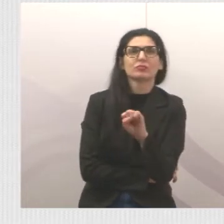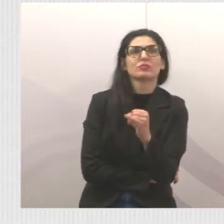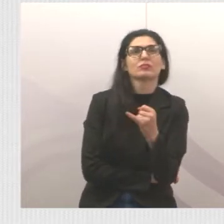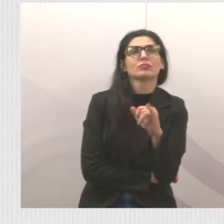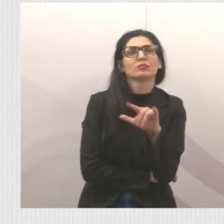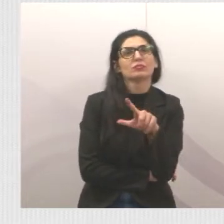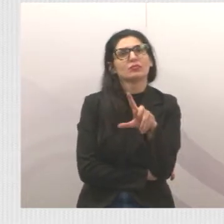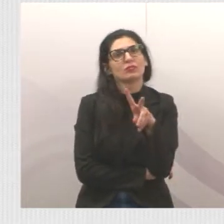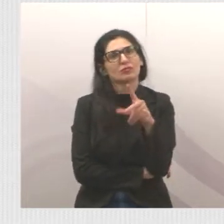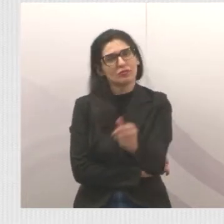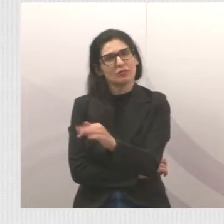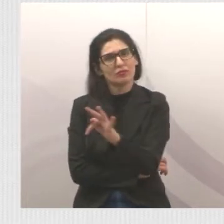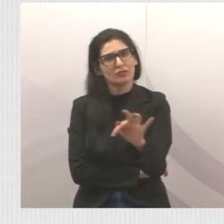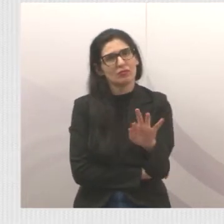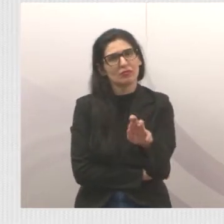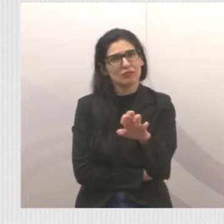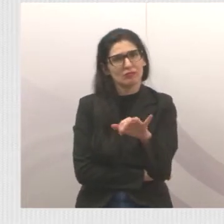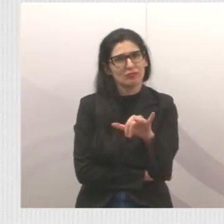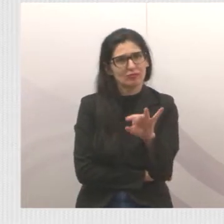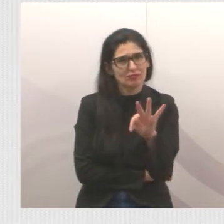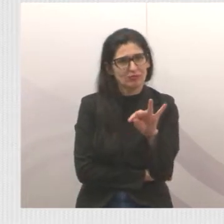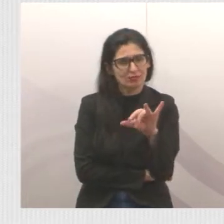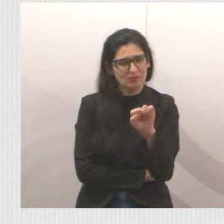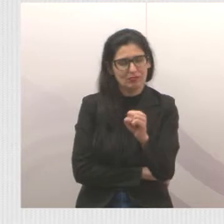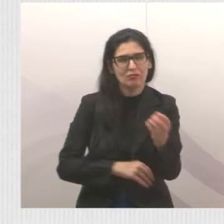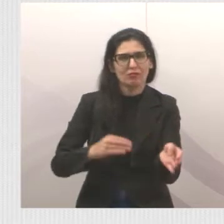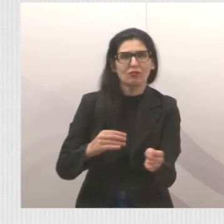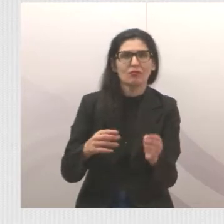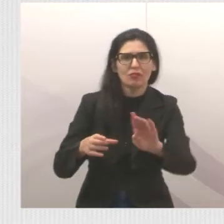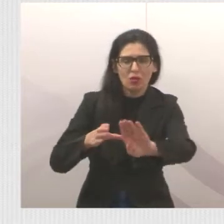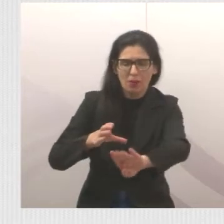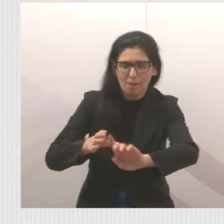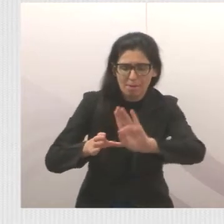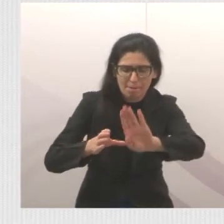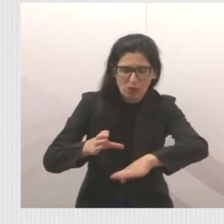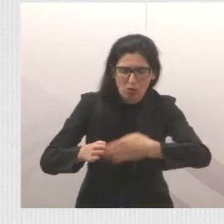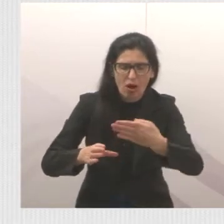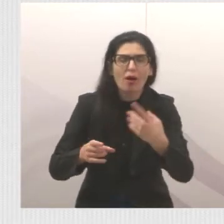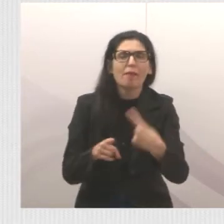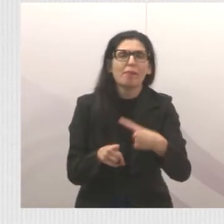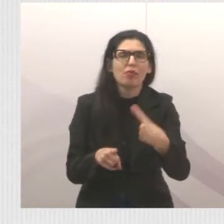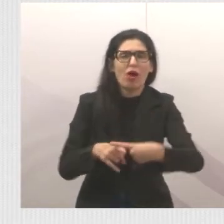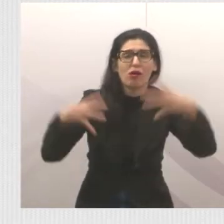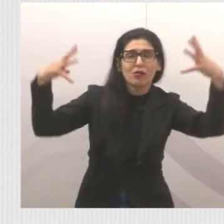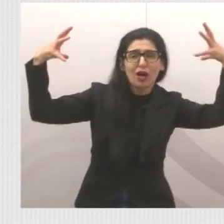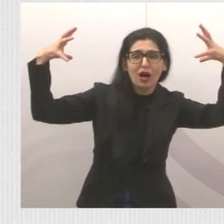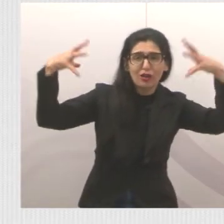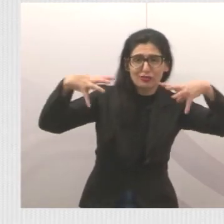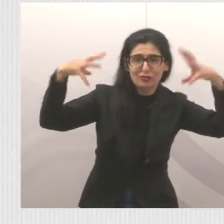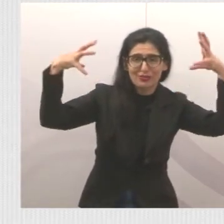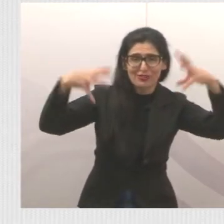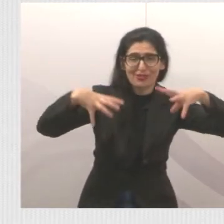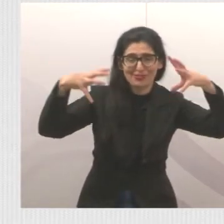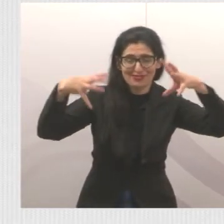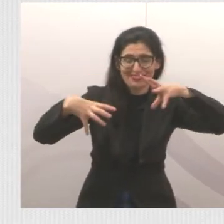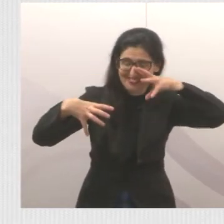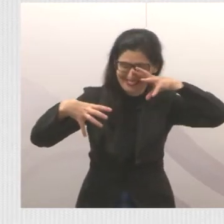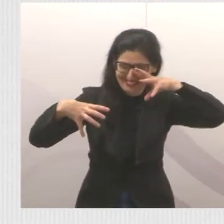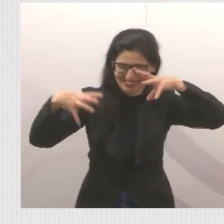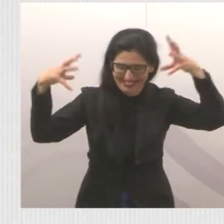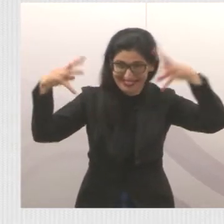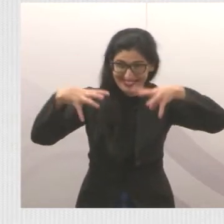Gente, esse buraco aí, o que está acontecendo lá, a chuva chove, e a água,